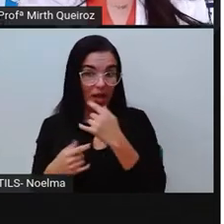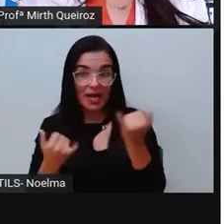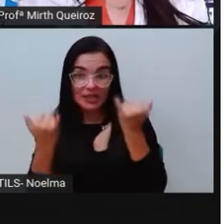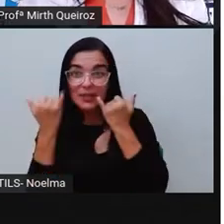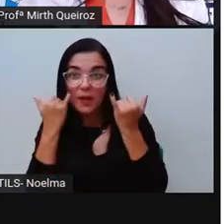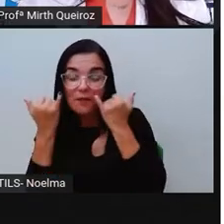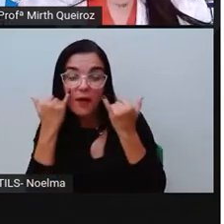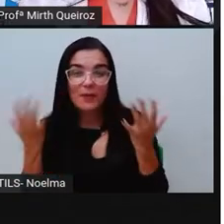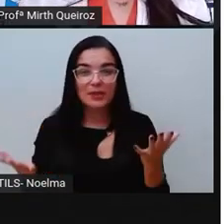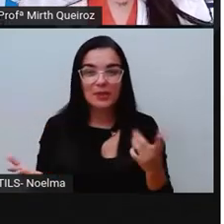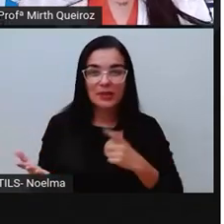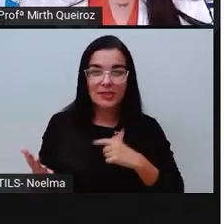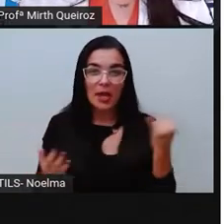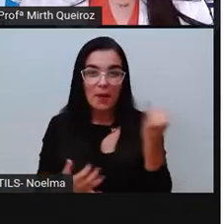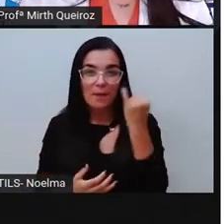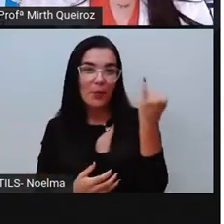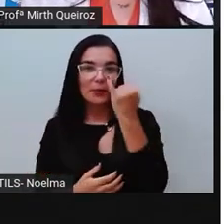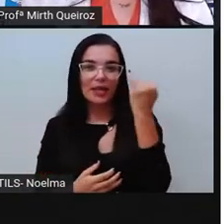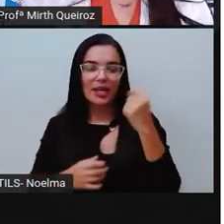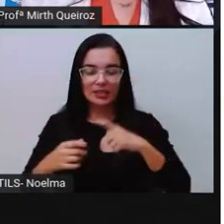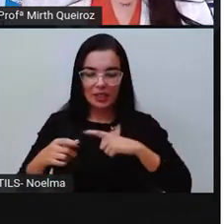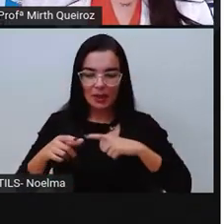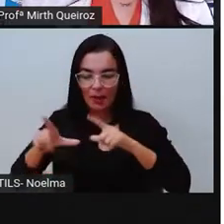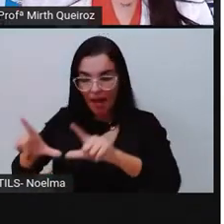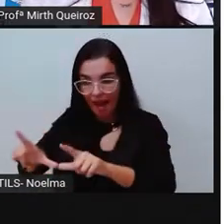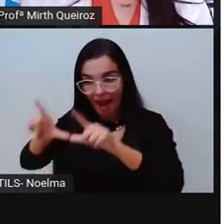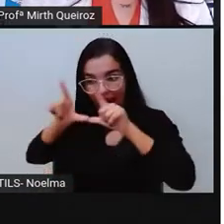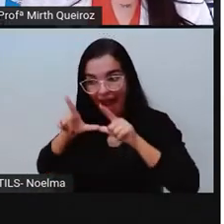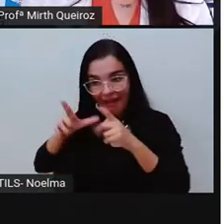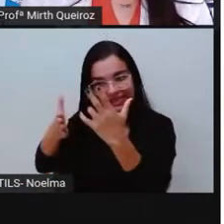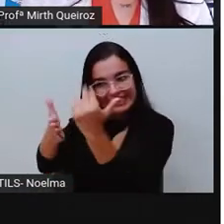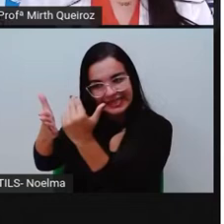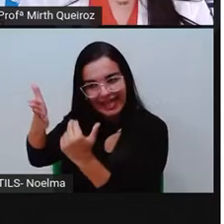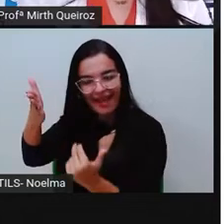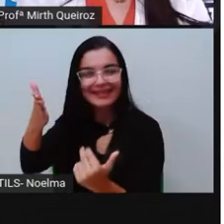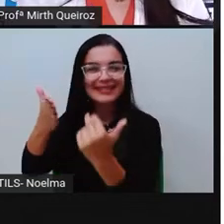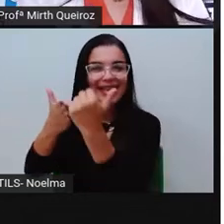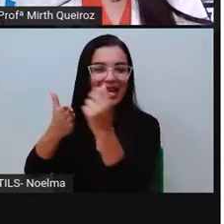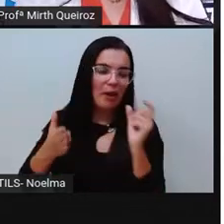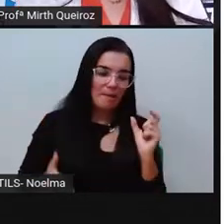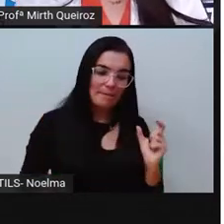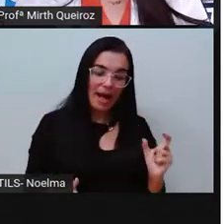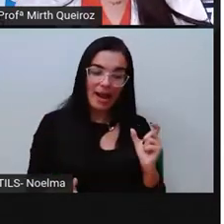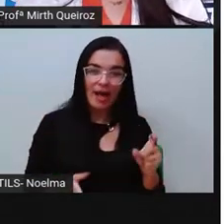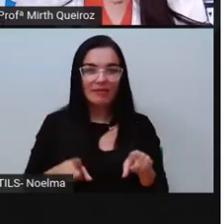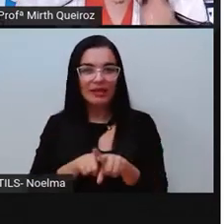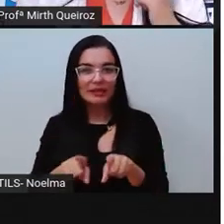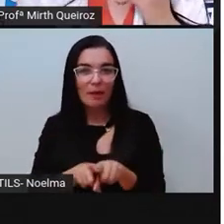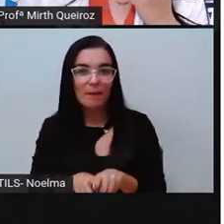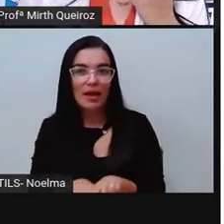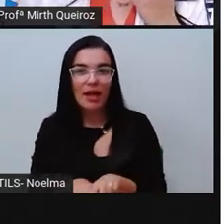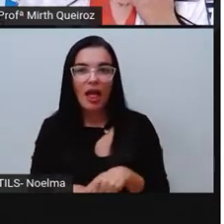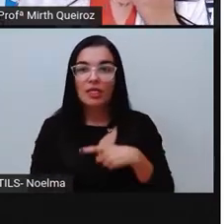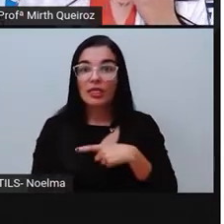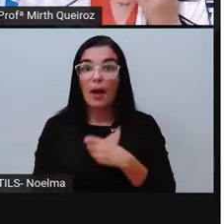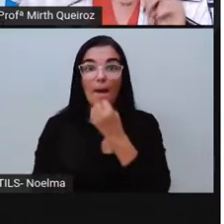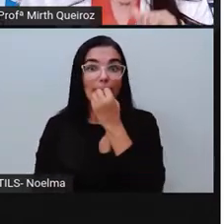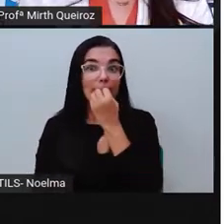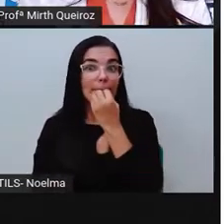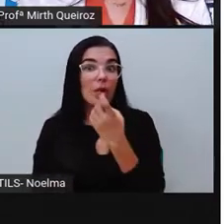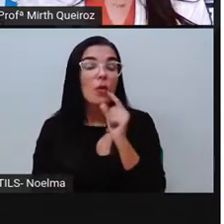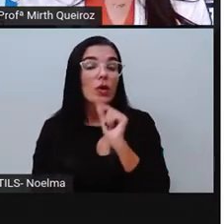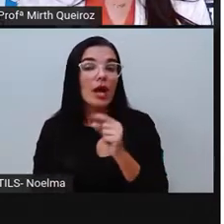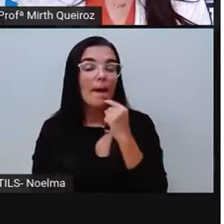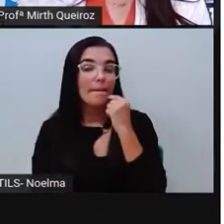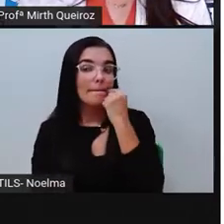as imagens, as palavras, pra que a gente possa realizar a leitura. Nós iremos precisar também de uma boca,